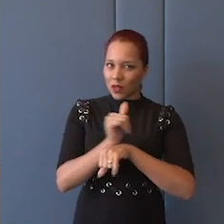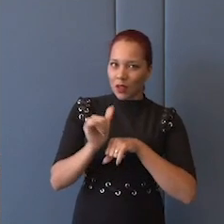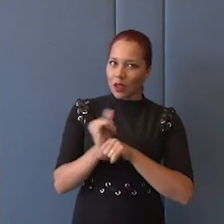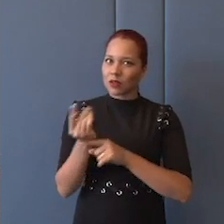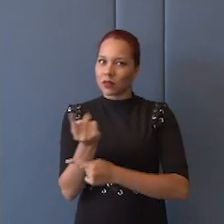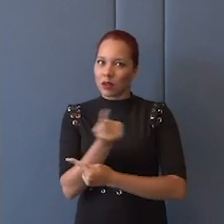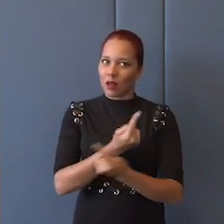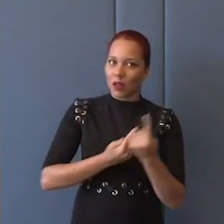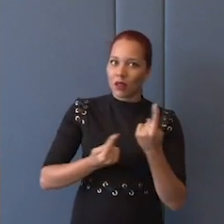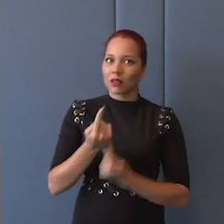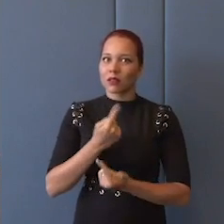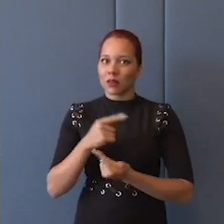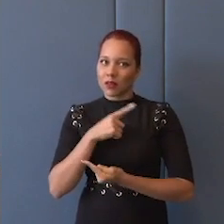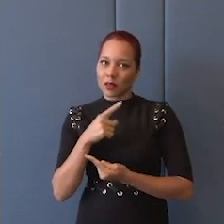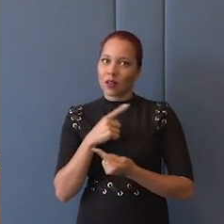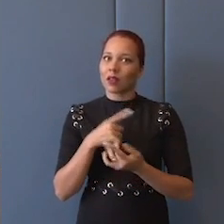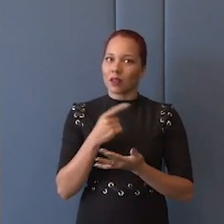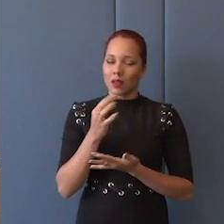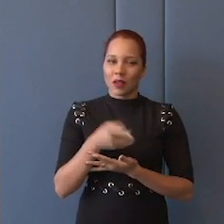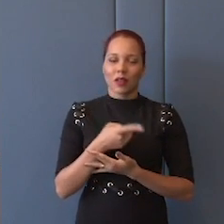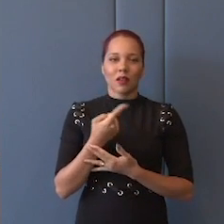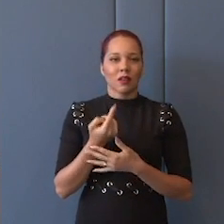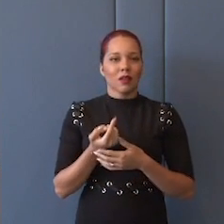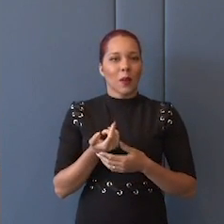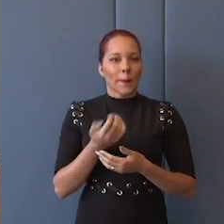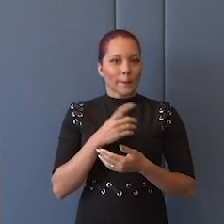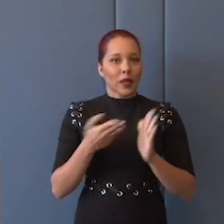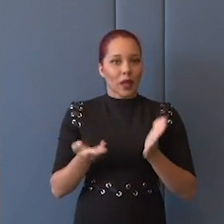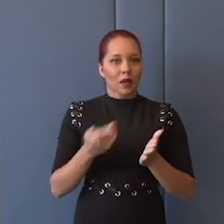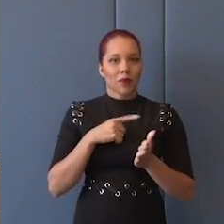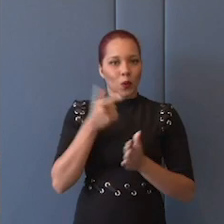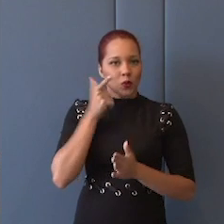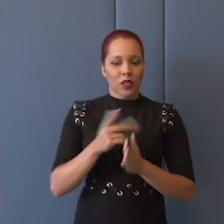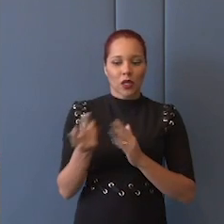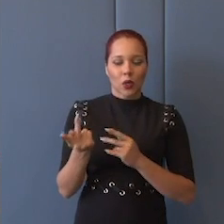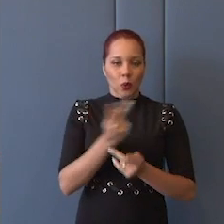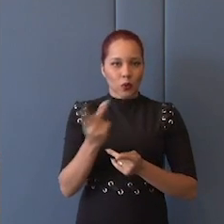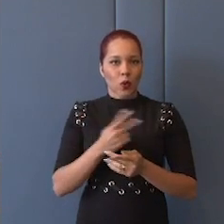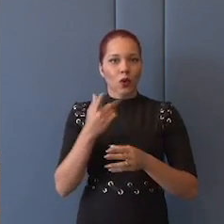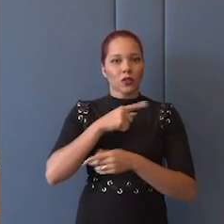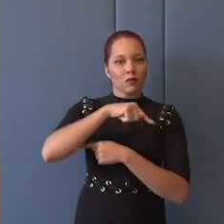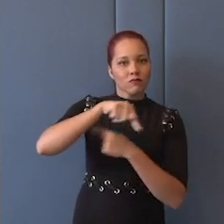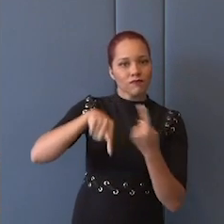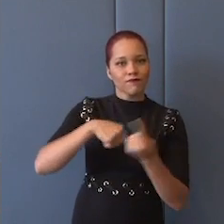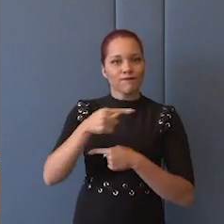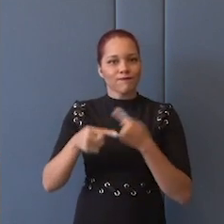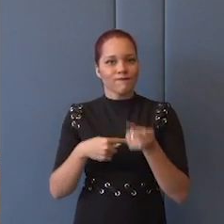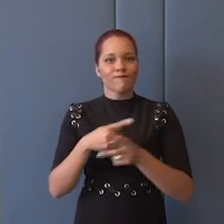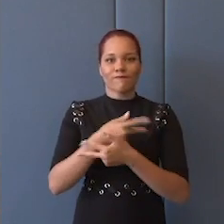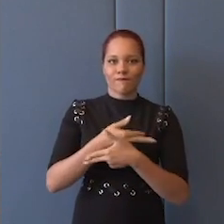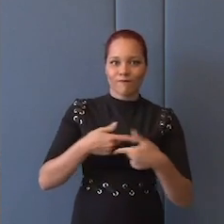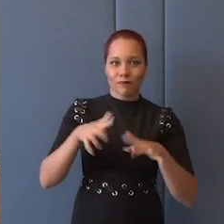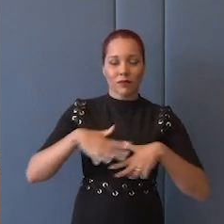geometria fractal, ou tridimensional, sei lá, de quarta dimensão, ou de múltipla dimensão, e não